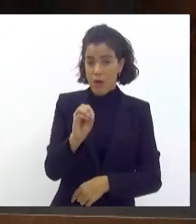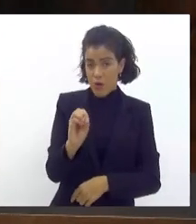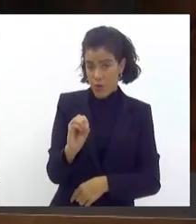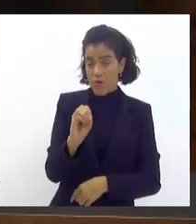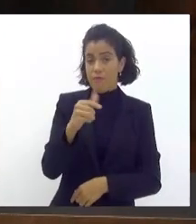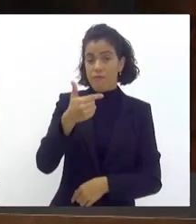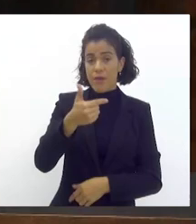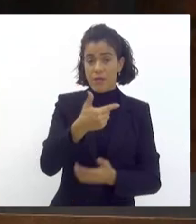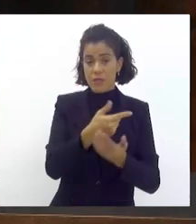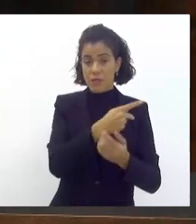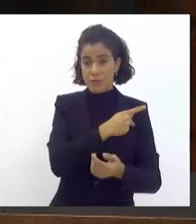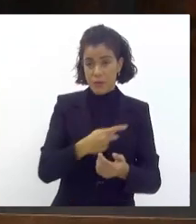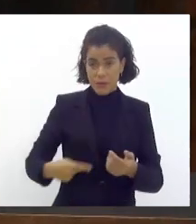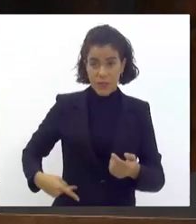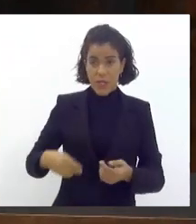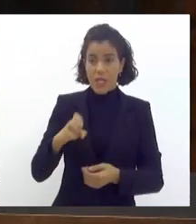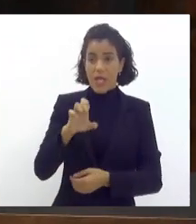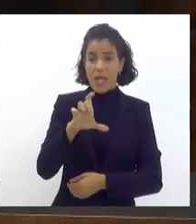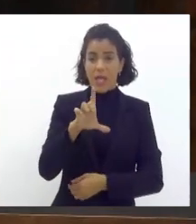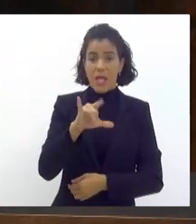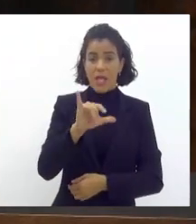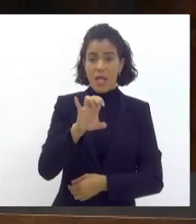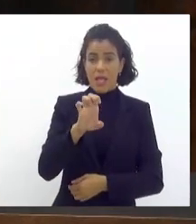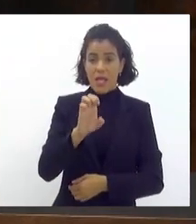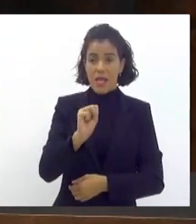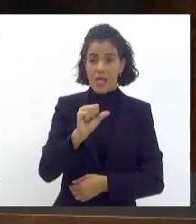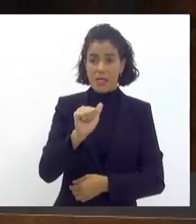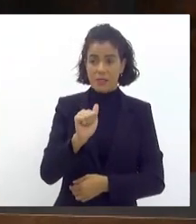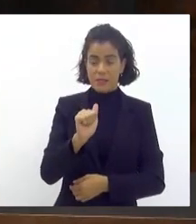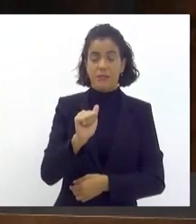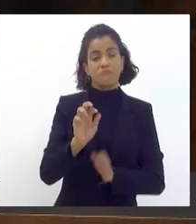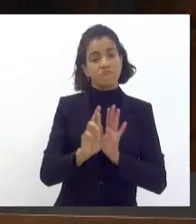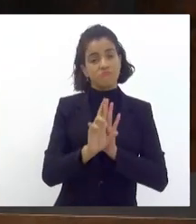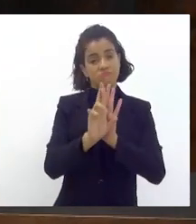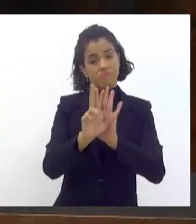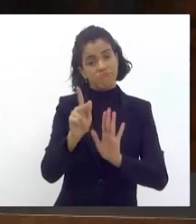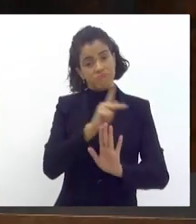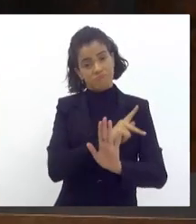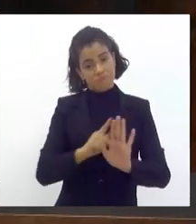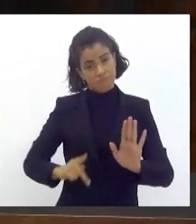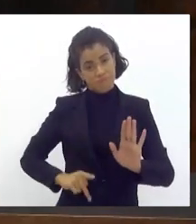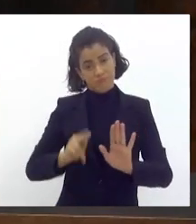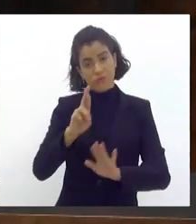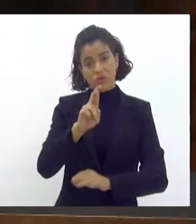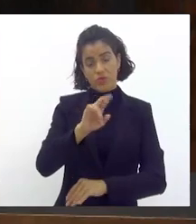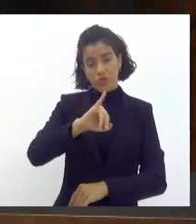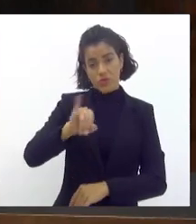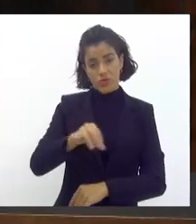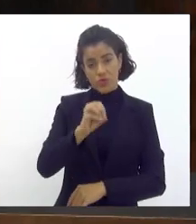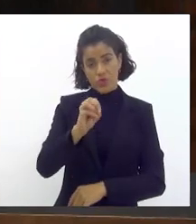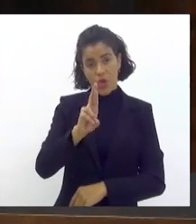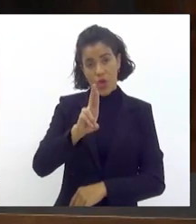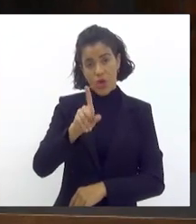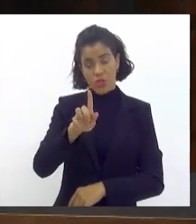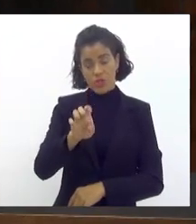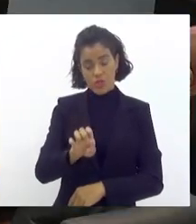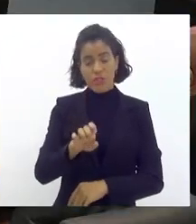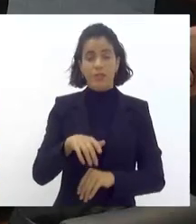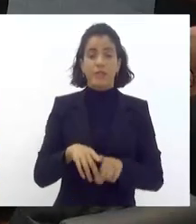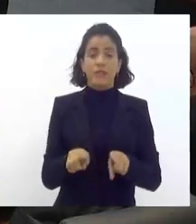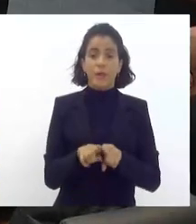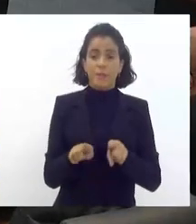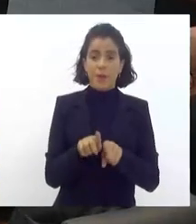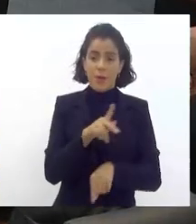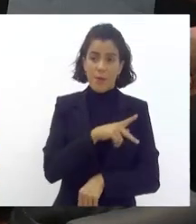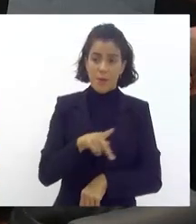-presidente da Liesa, obrigado pela presença, Elinho, representando aqui o nosso presidente Jorge Peligeiro, Wallace Palhares, presidente